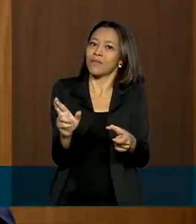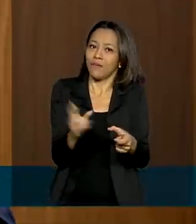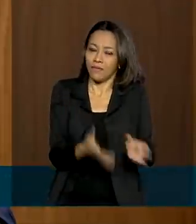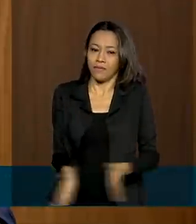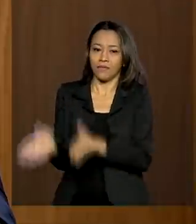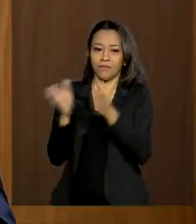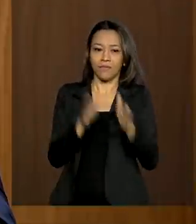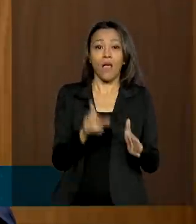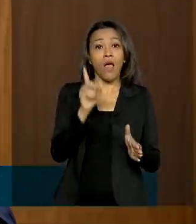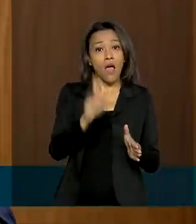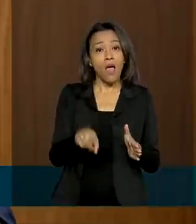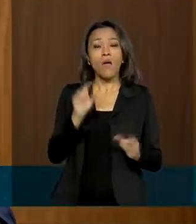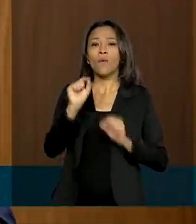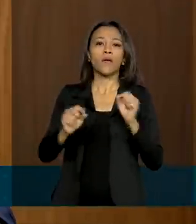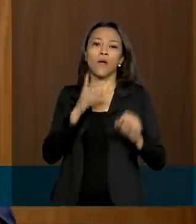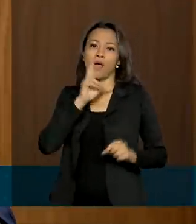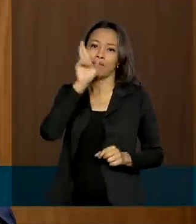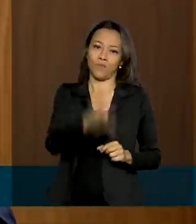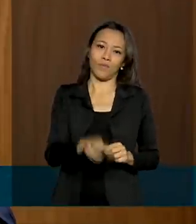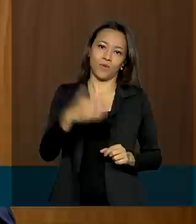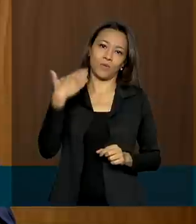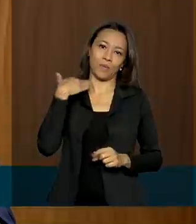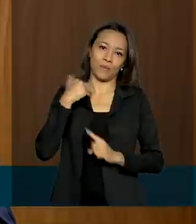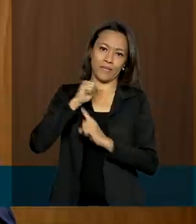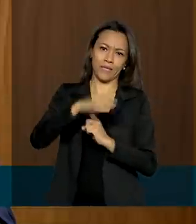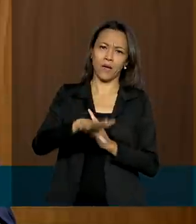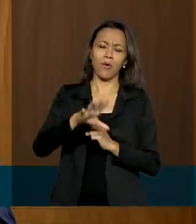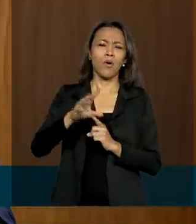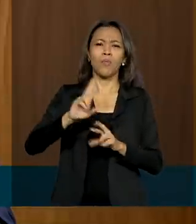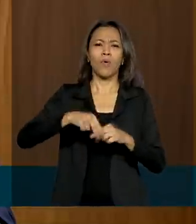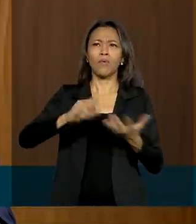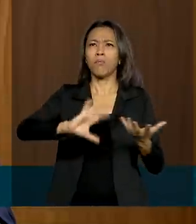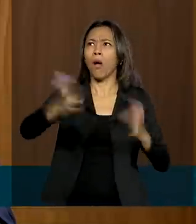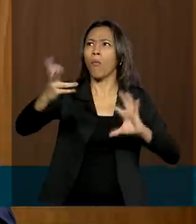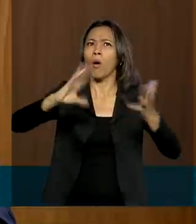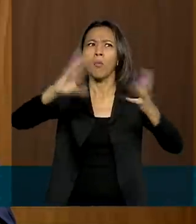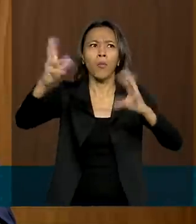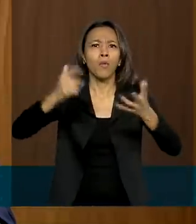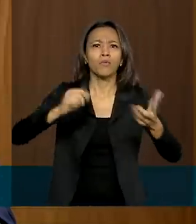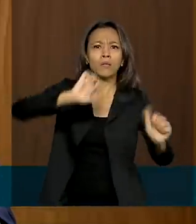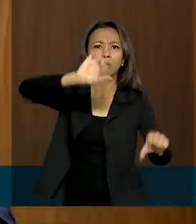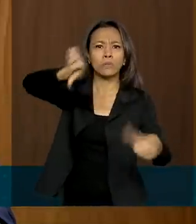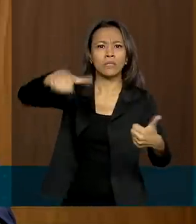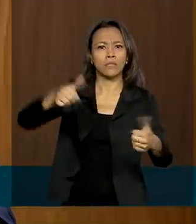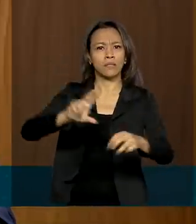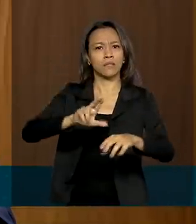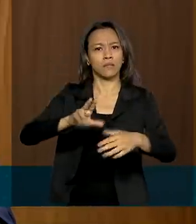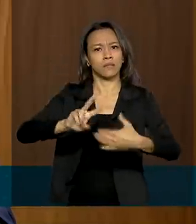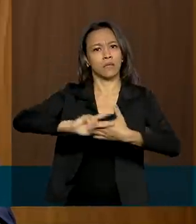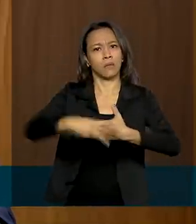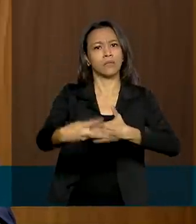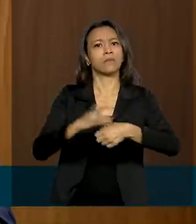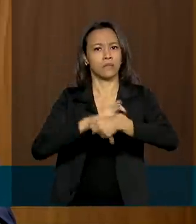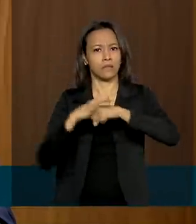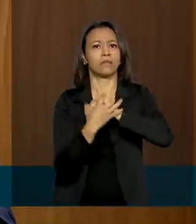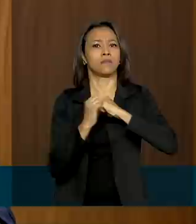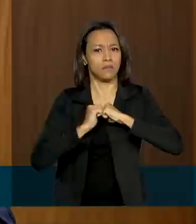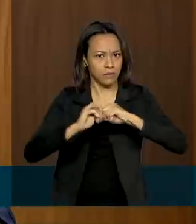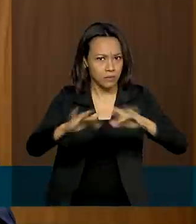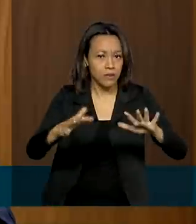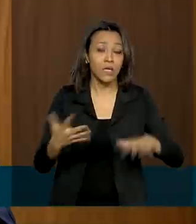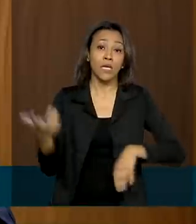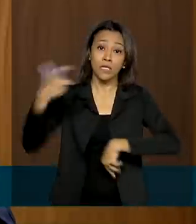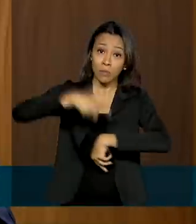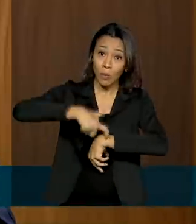resposta do Banco Central a mudanças provocadas pela atual pandemia do Covid-19. O